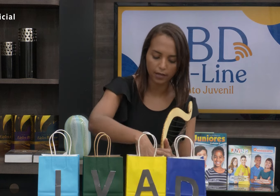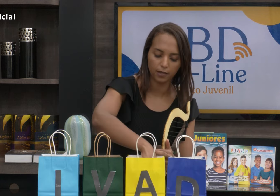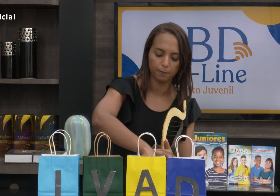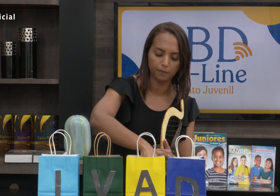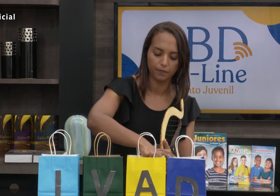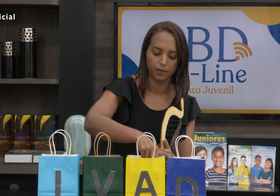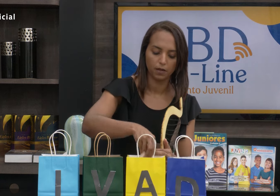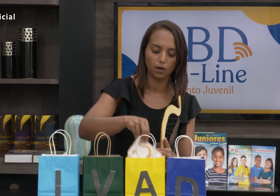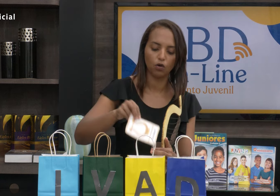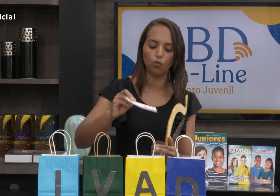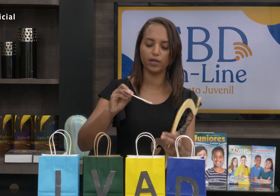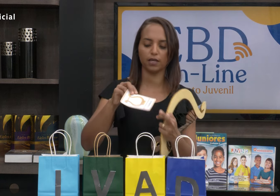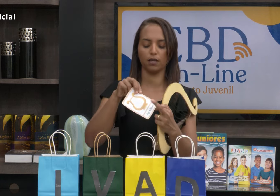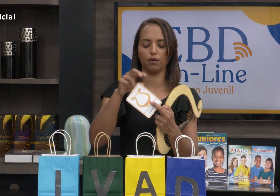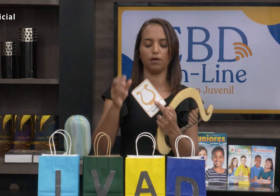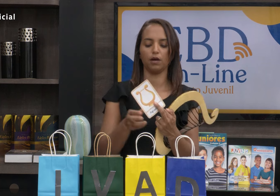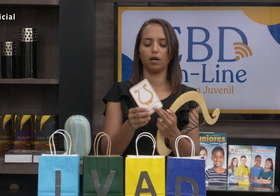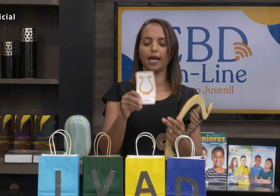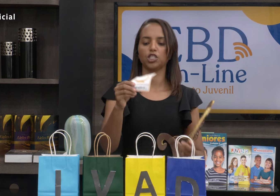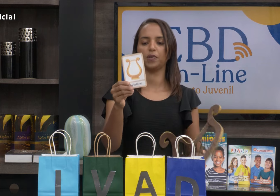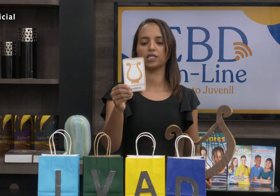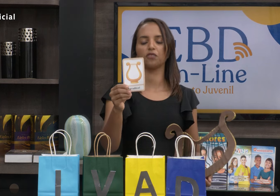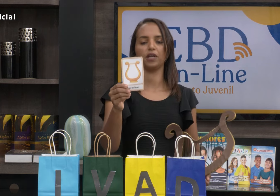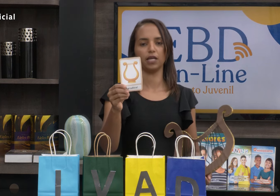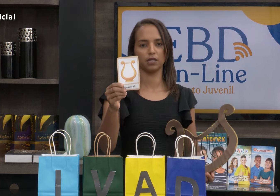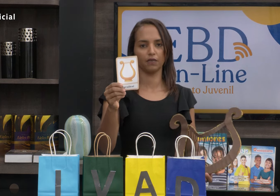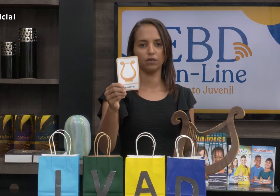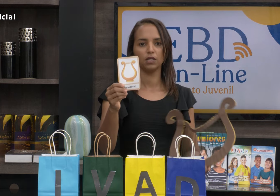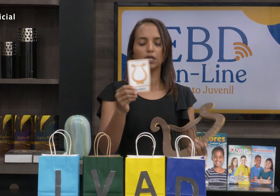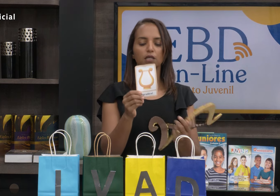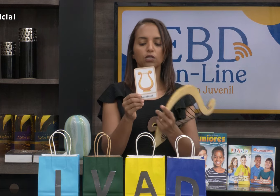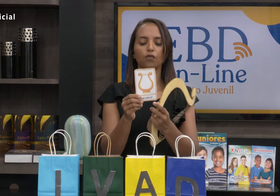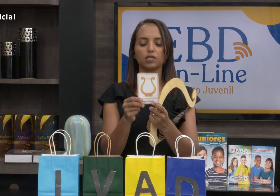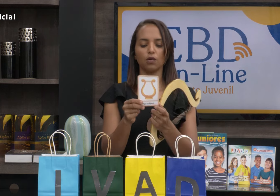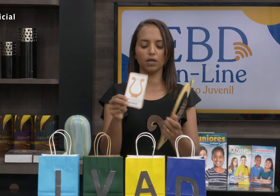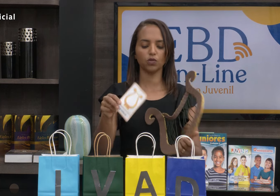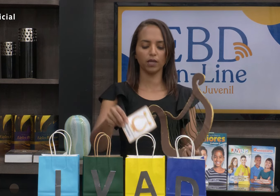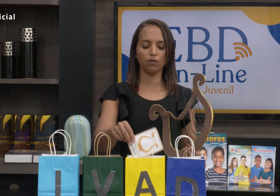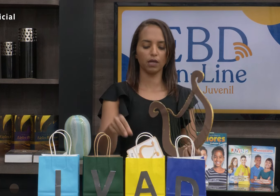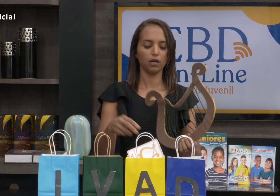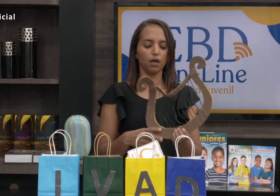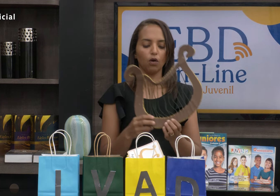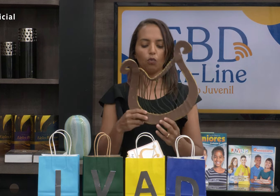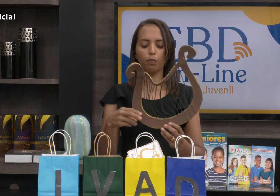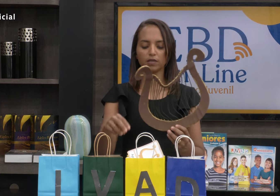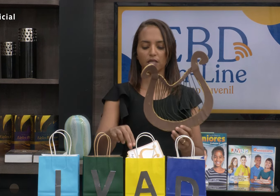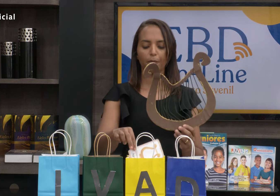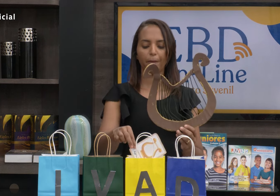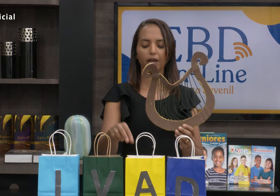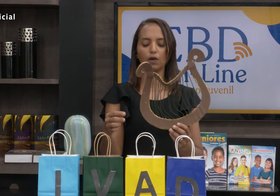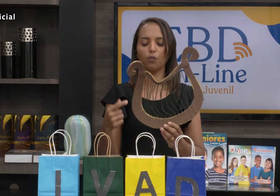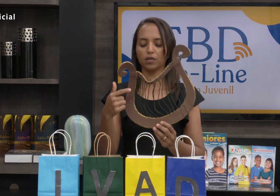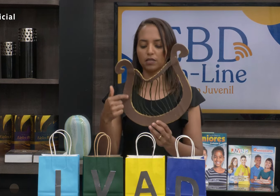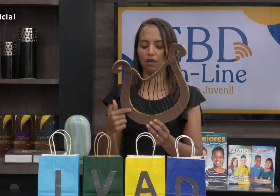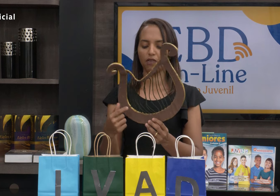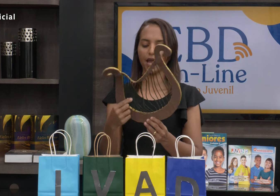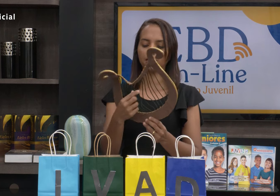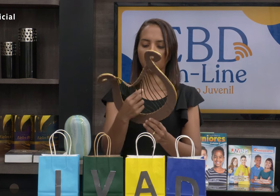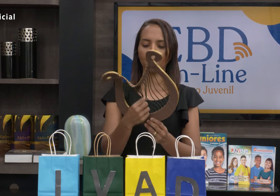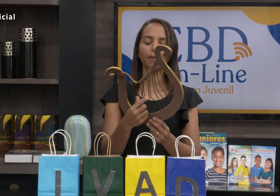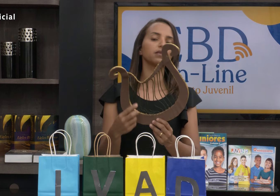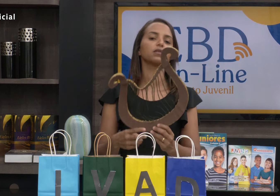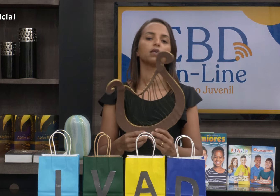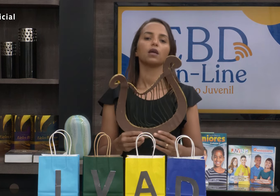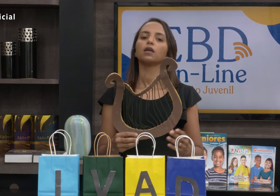eu acho que está aqui, como essa aqui, ó, a inspiração foi nessa, tá vendo? Então, isso aqui é o quê? Um pode ser papelão, um pode ser